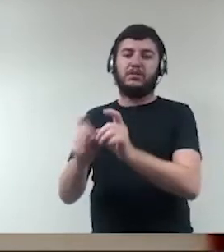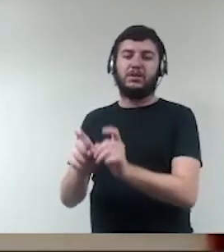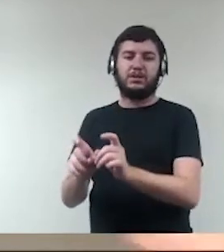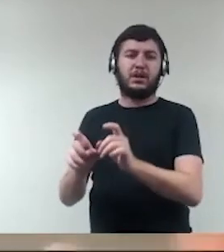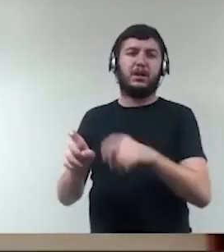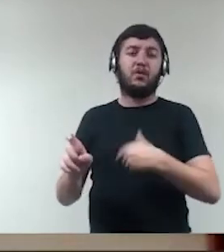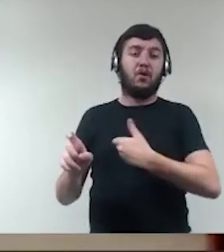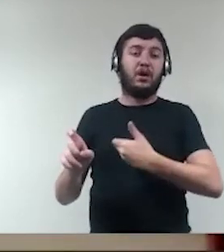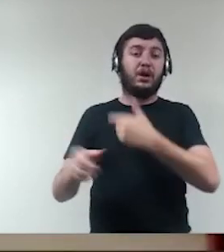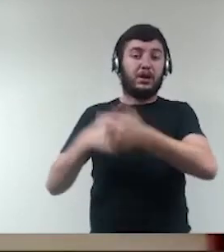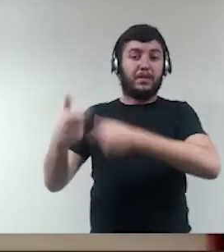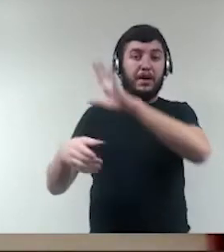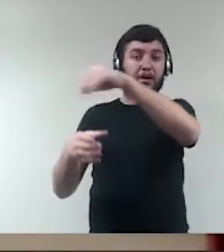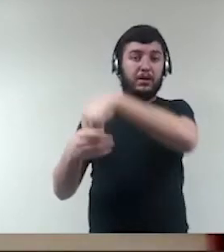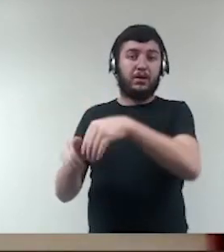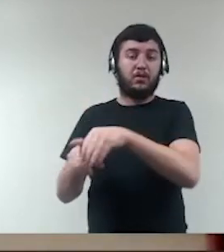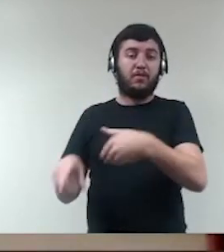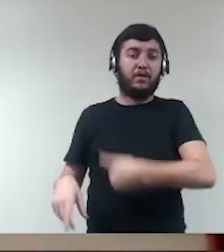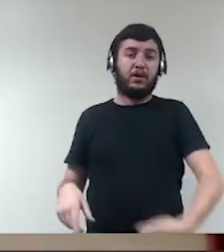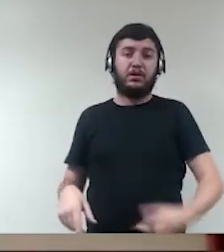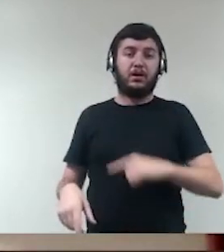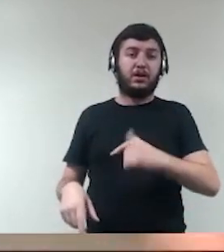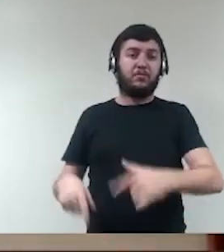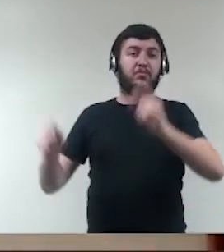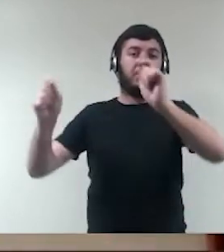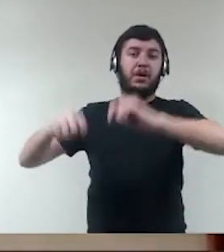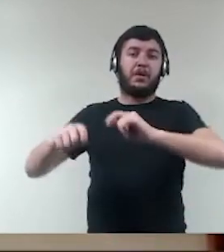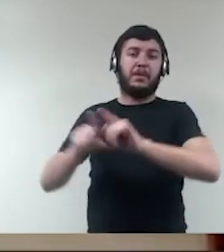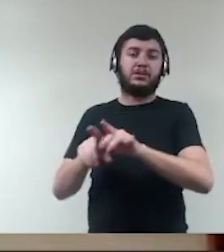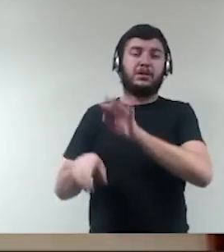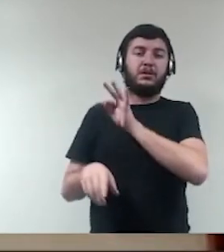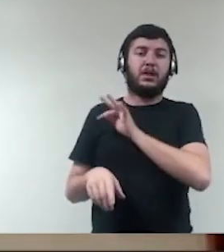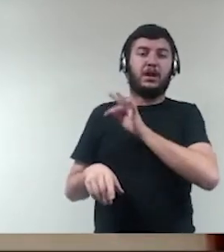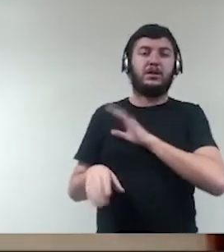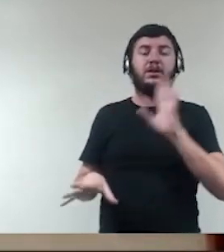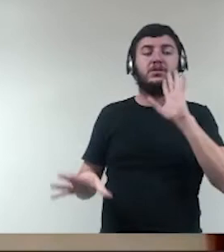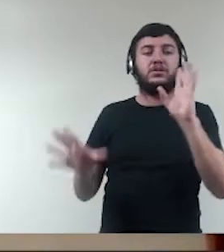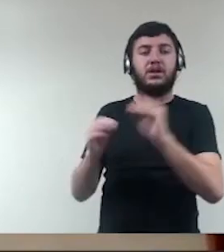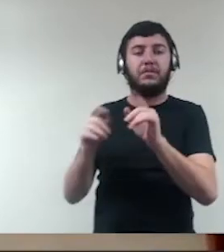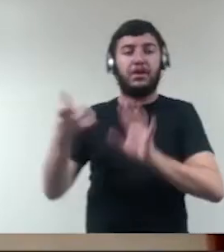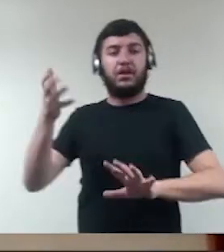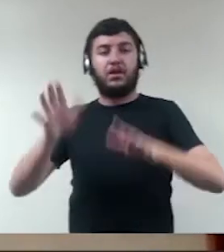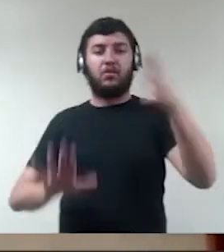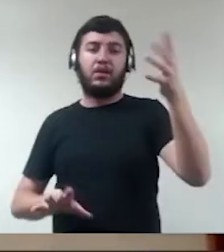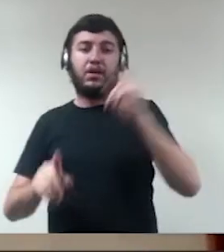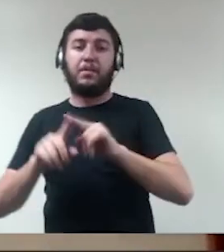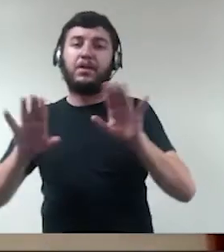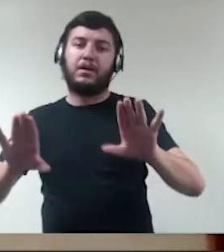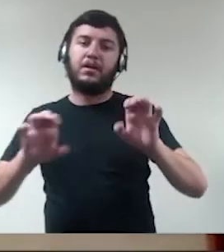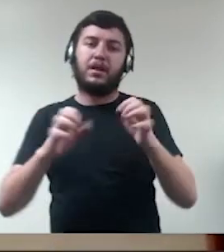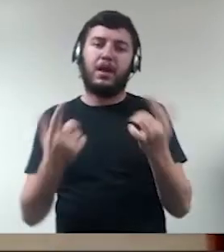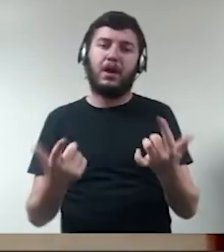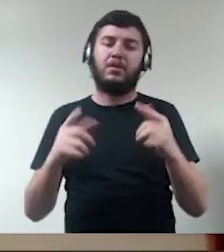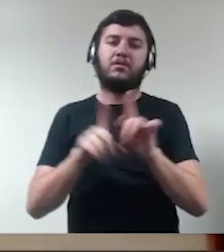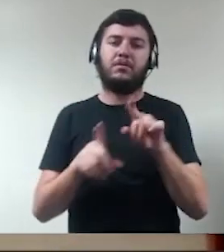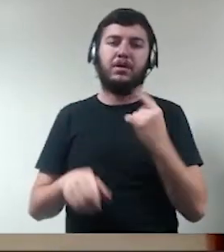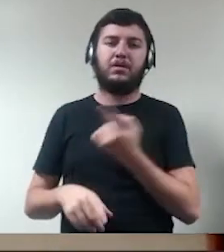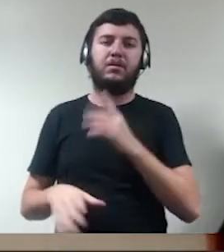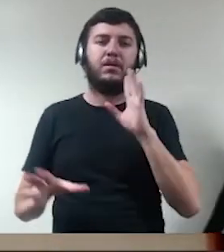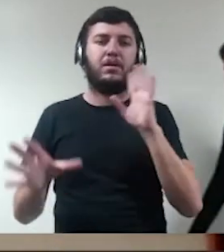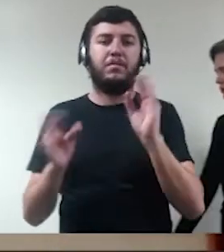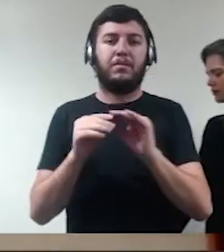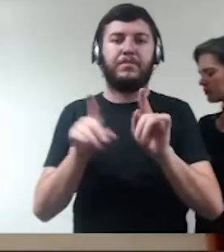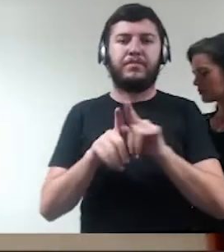efetivamente capacidade técnica de discernir situações claro que situações